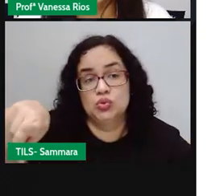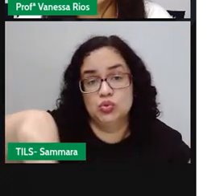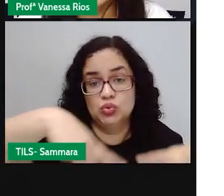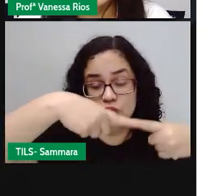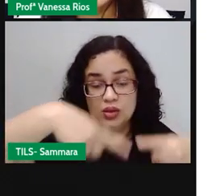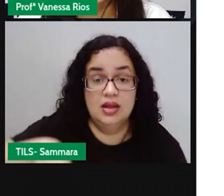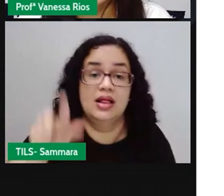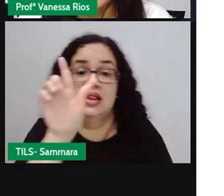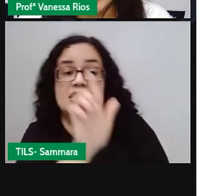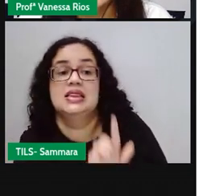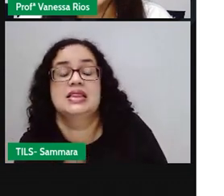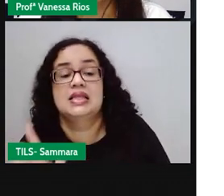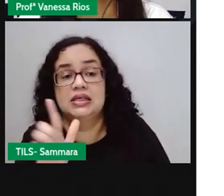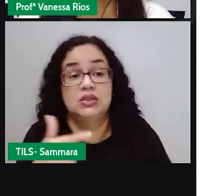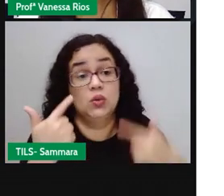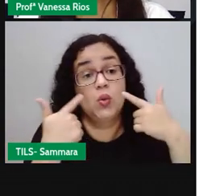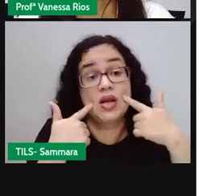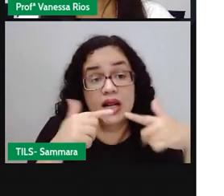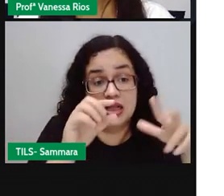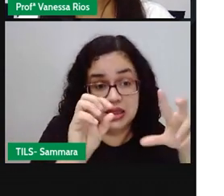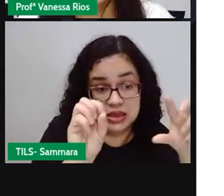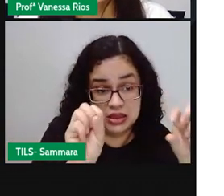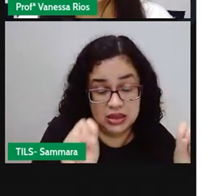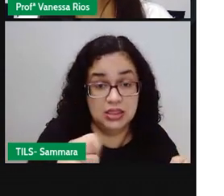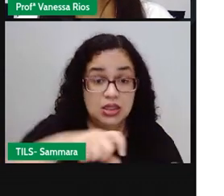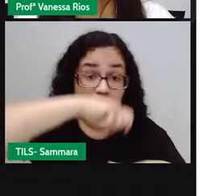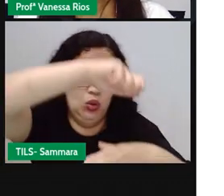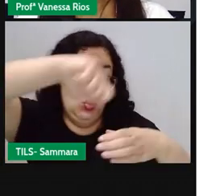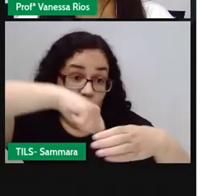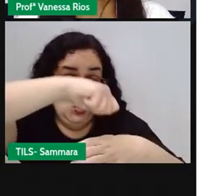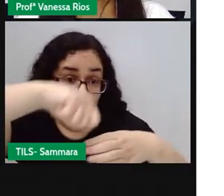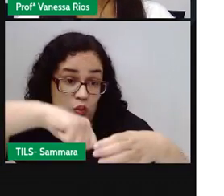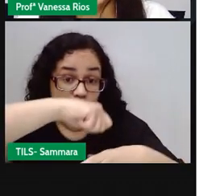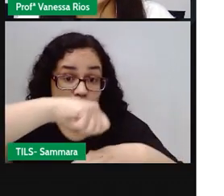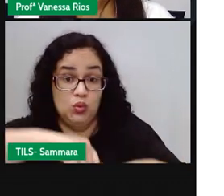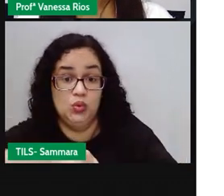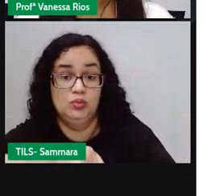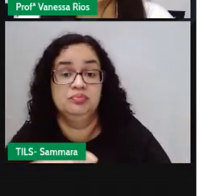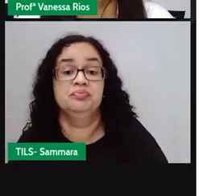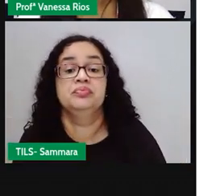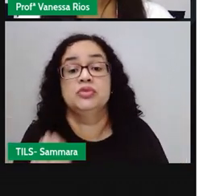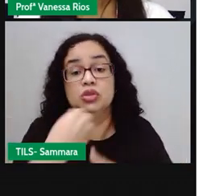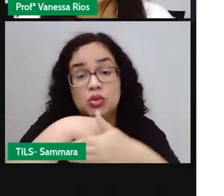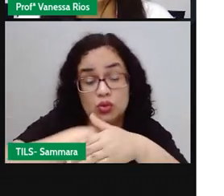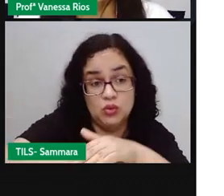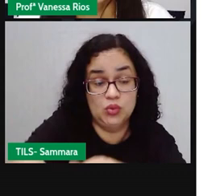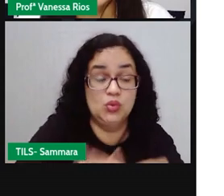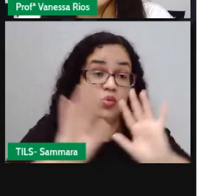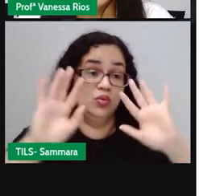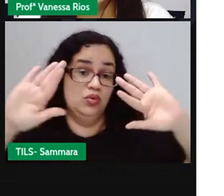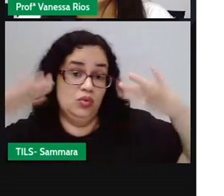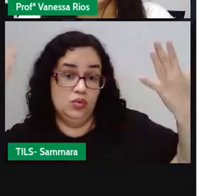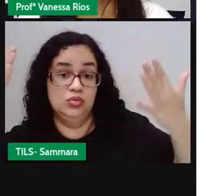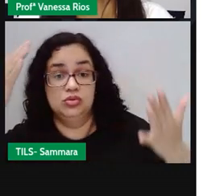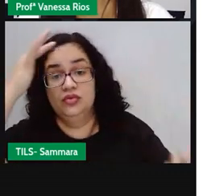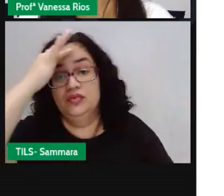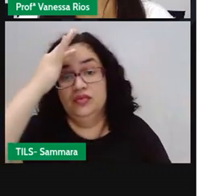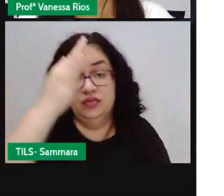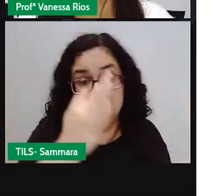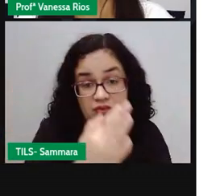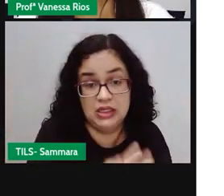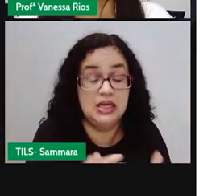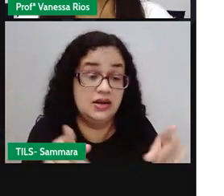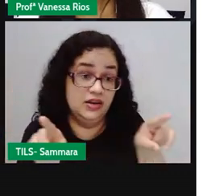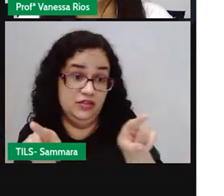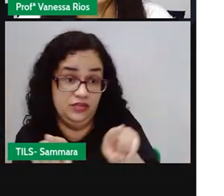literatura, a linguagem, a culinária, os rituais, as feiras, festas e